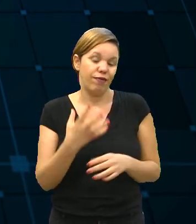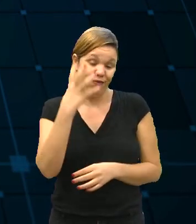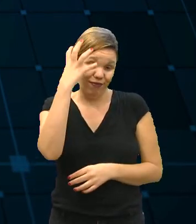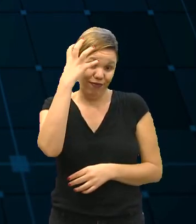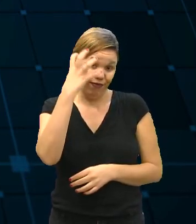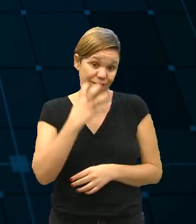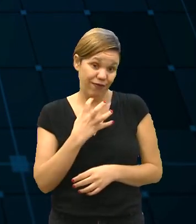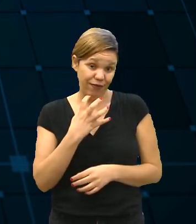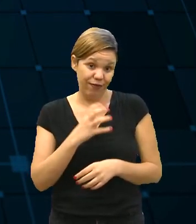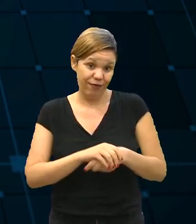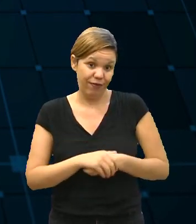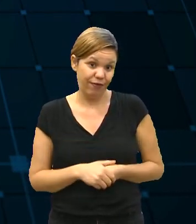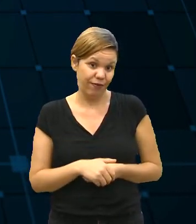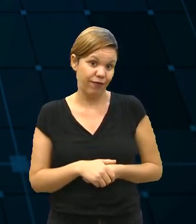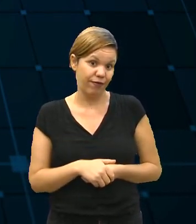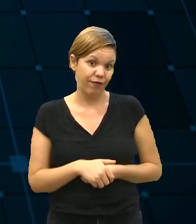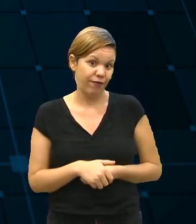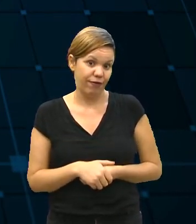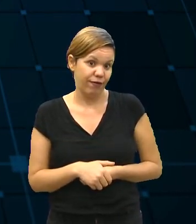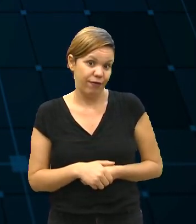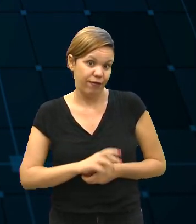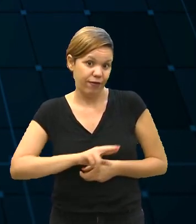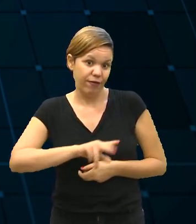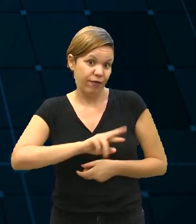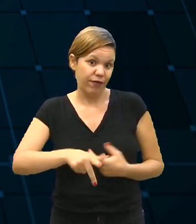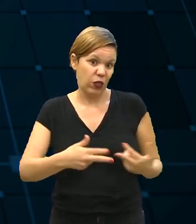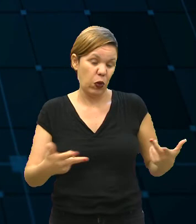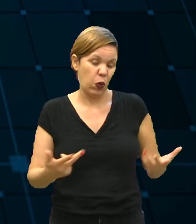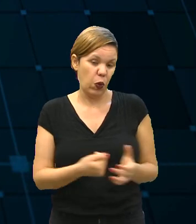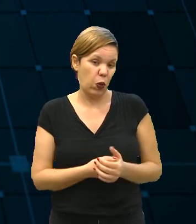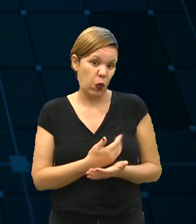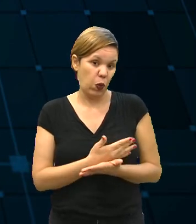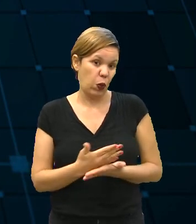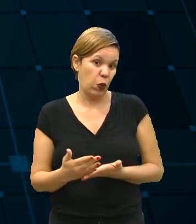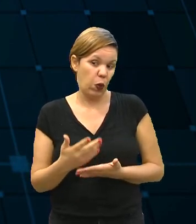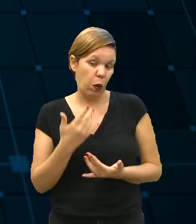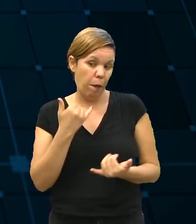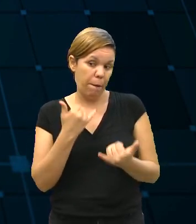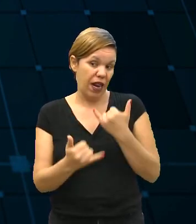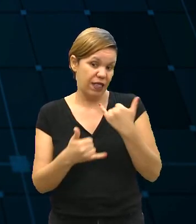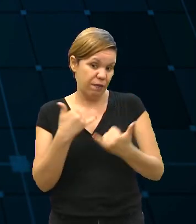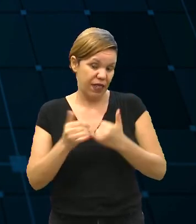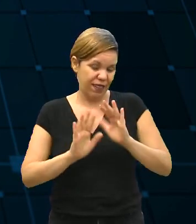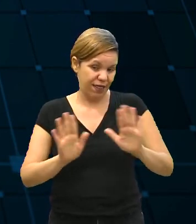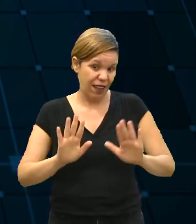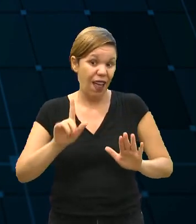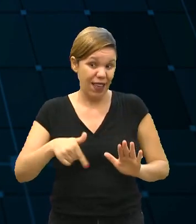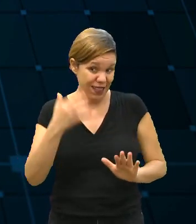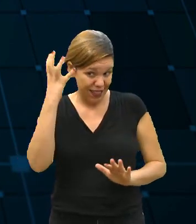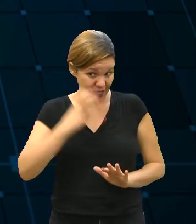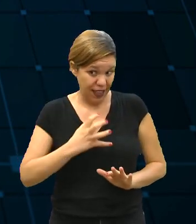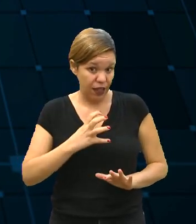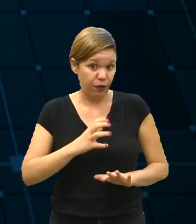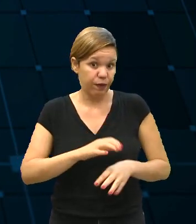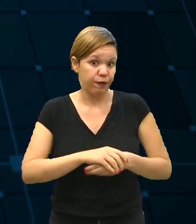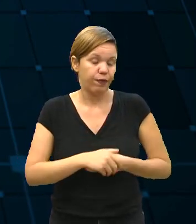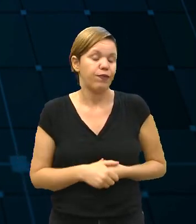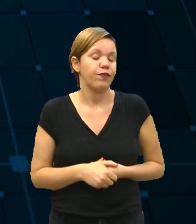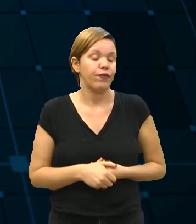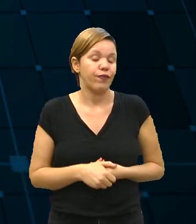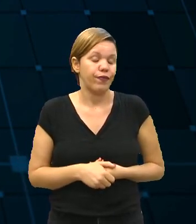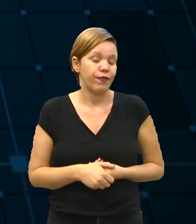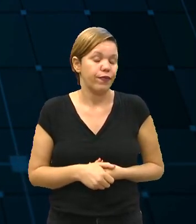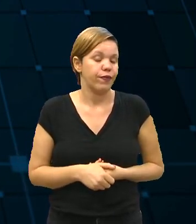é uma coisa muito séria, não é uma coisa que muitos no início acham que é uma brincadeira, é seríssimo.